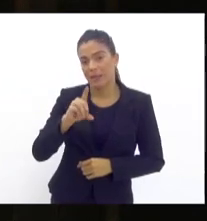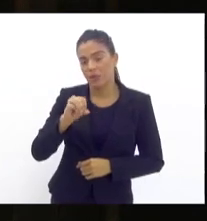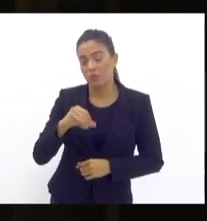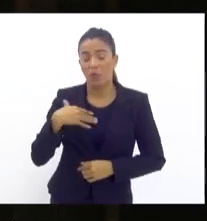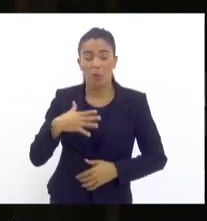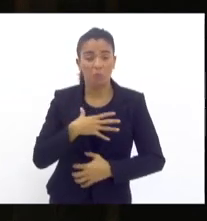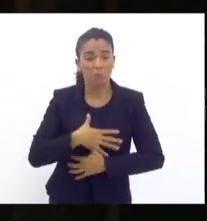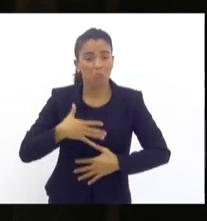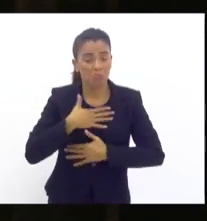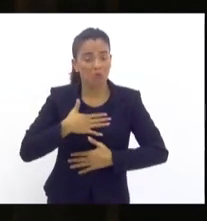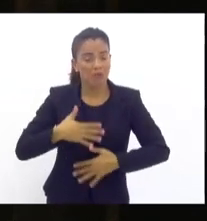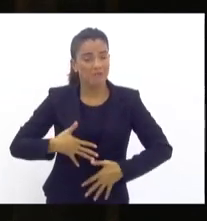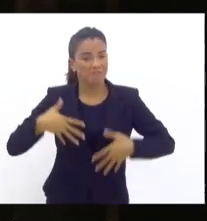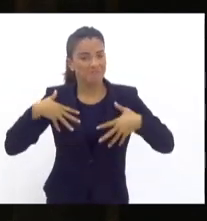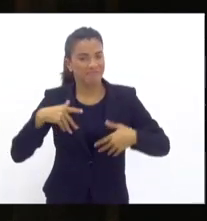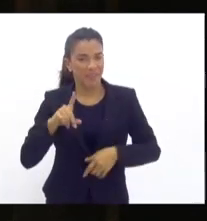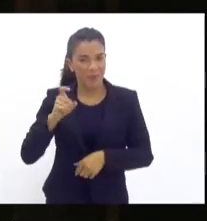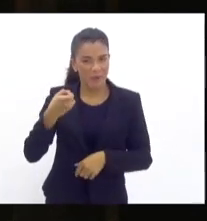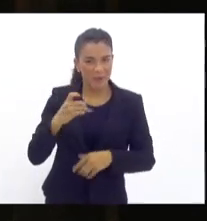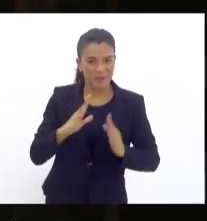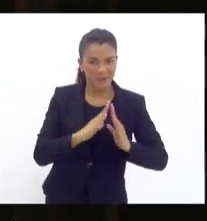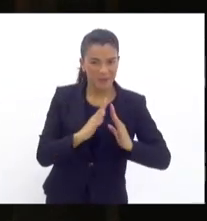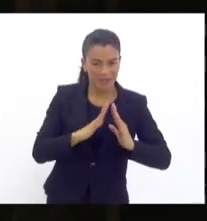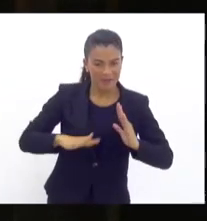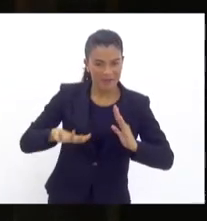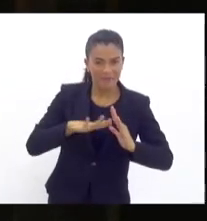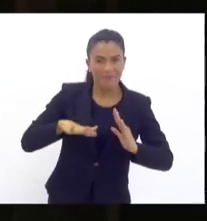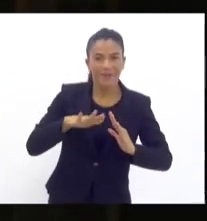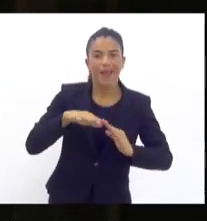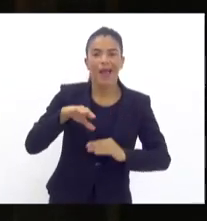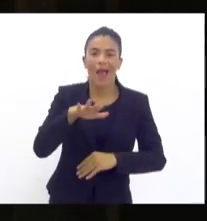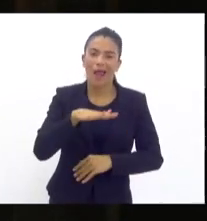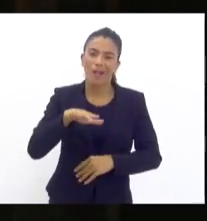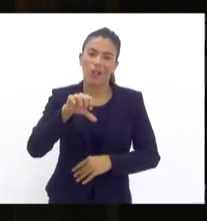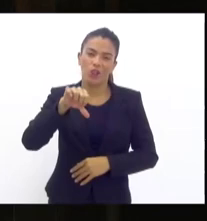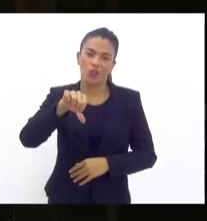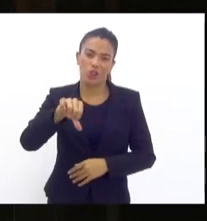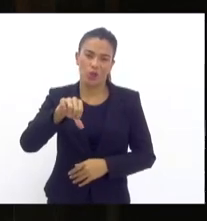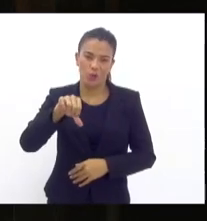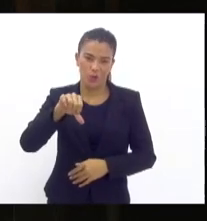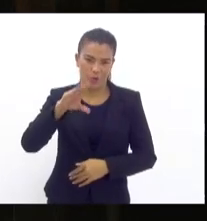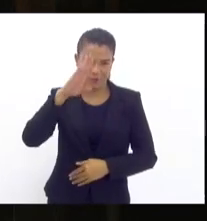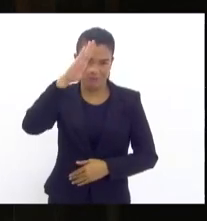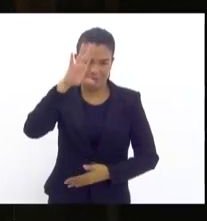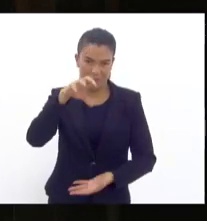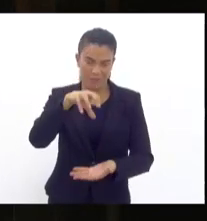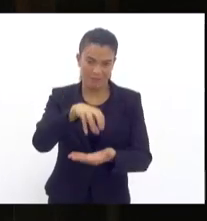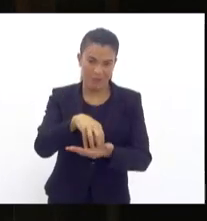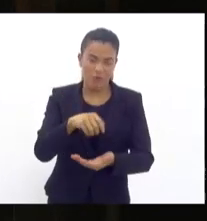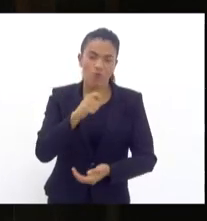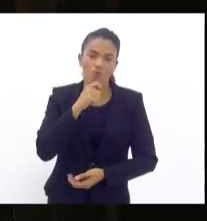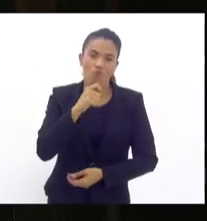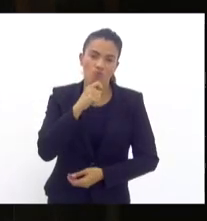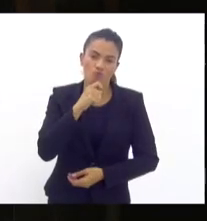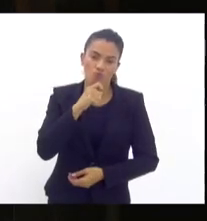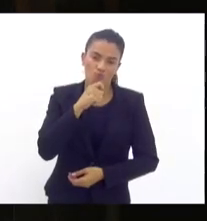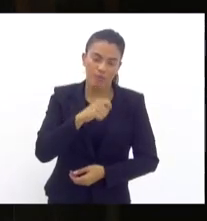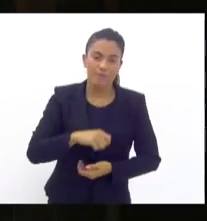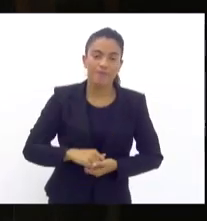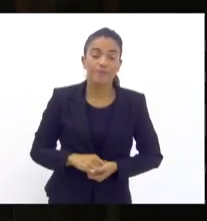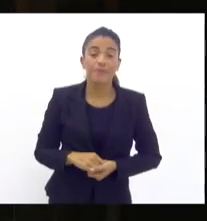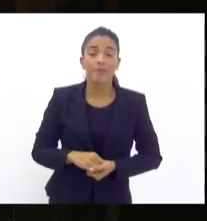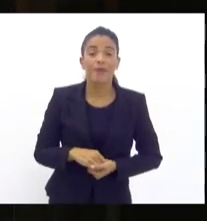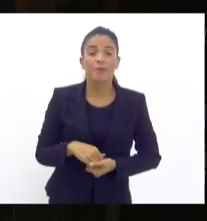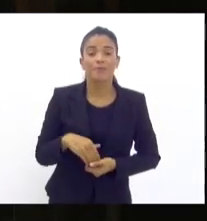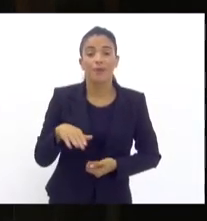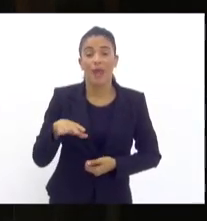porque fui morador da área do 9º Batalhão quando o 41º ainda não tinha sido criado, não existia. Então, a